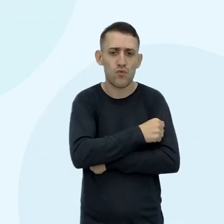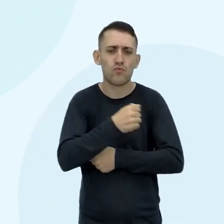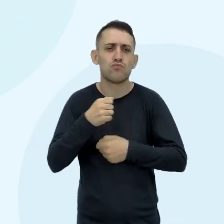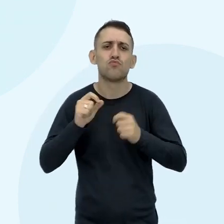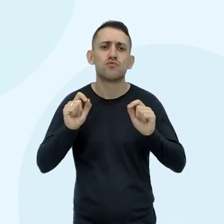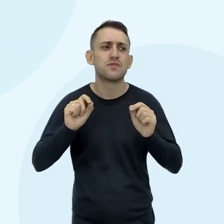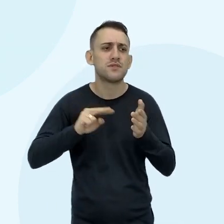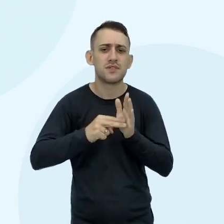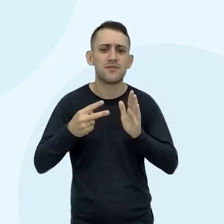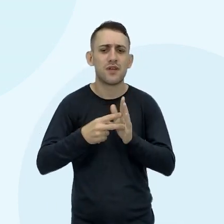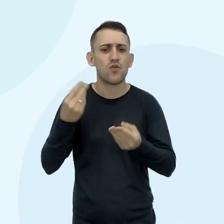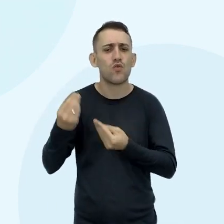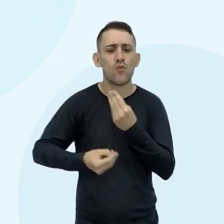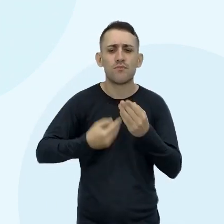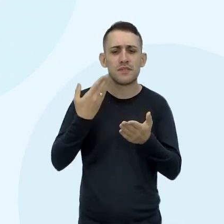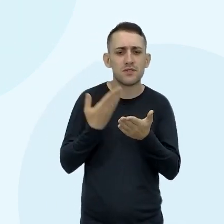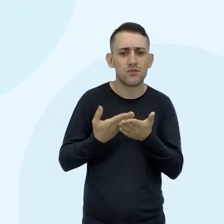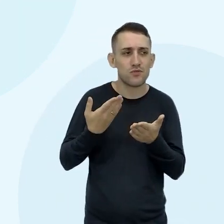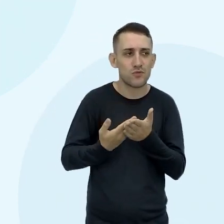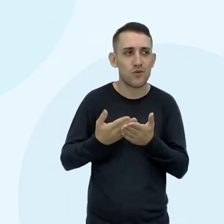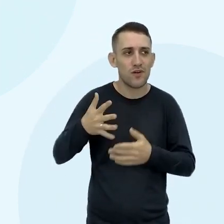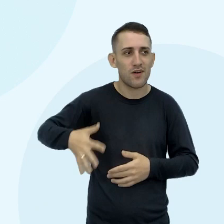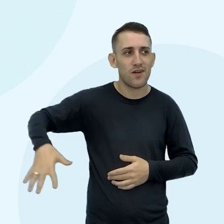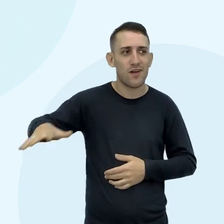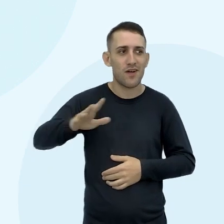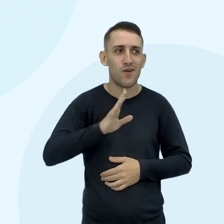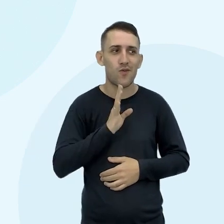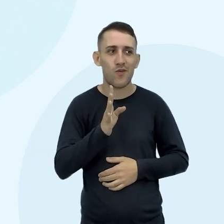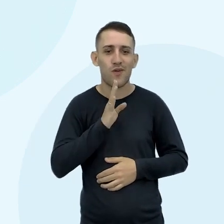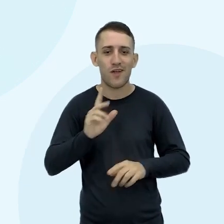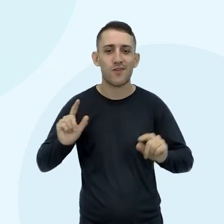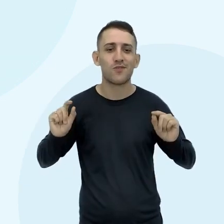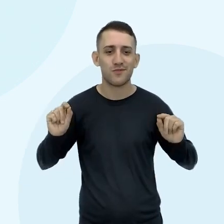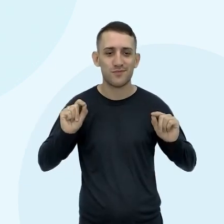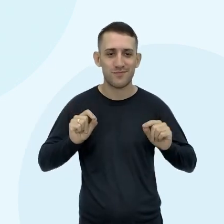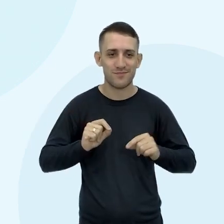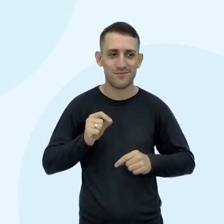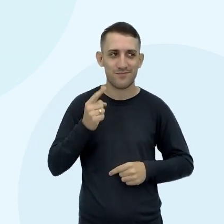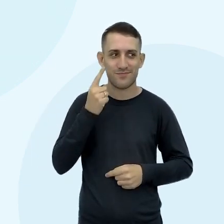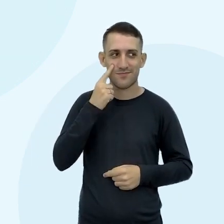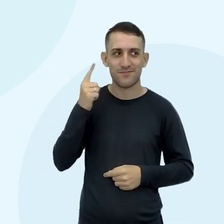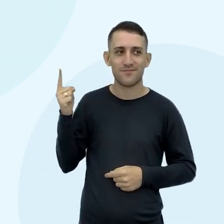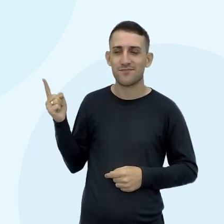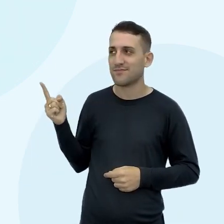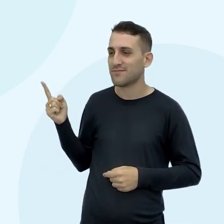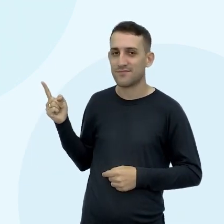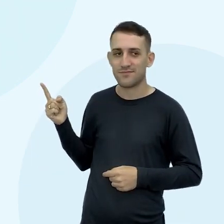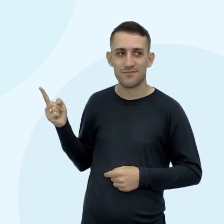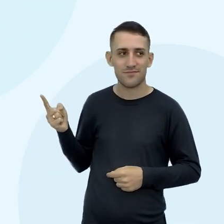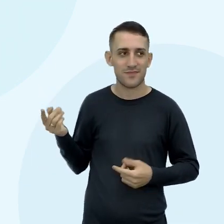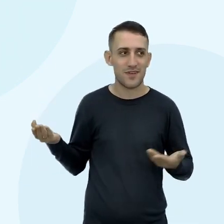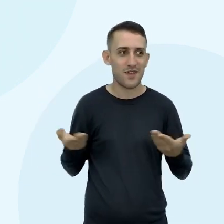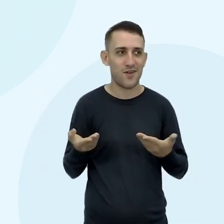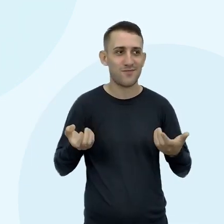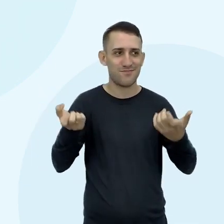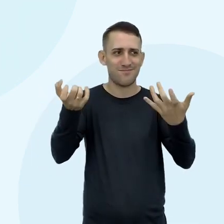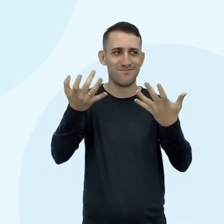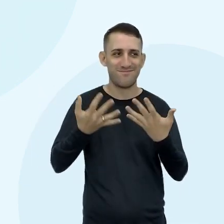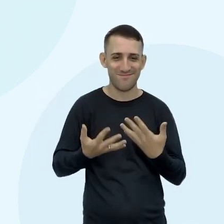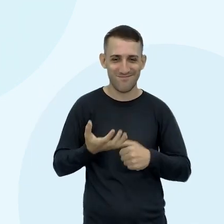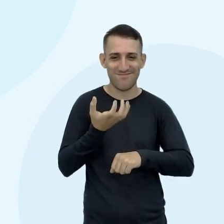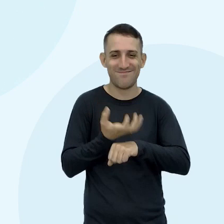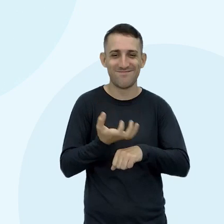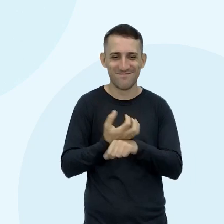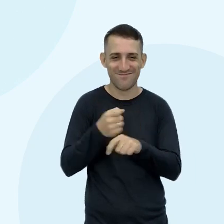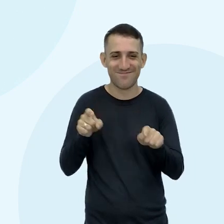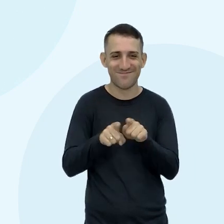que que ele se escreveu O que ele estudou Qual que é a área Que tá do conhecimento Componente Agora eu falo do componente Aí eu falo